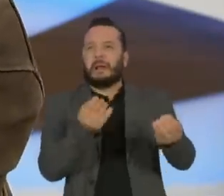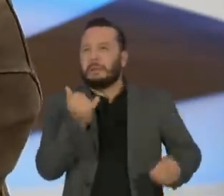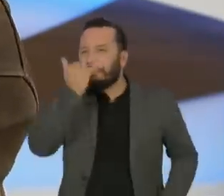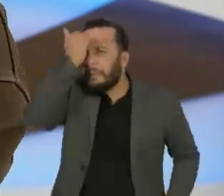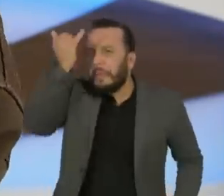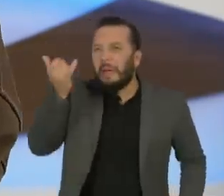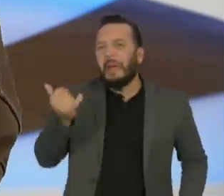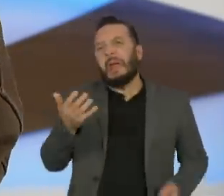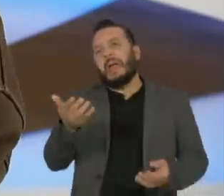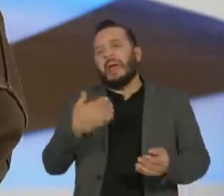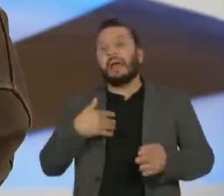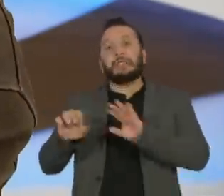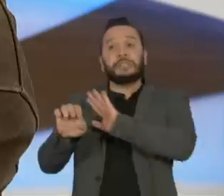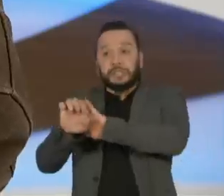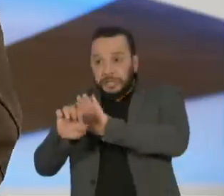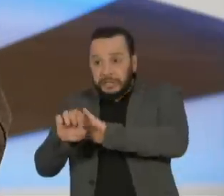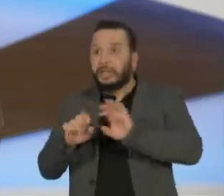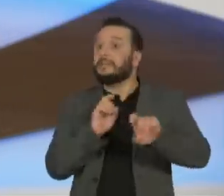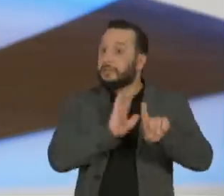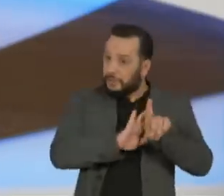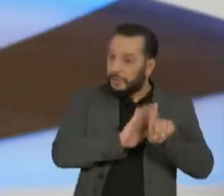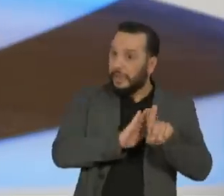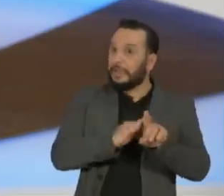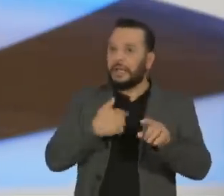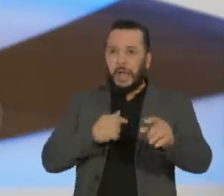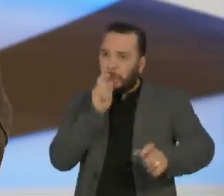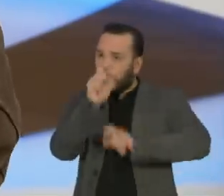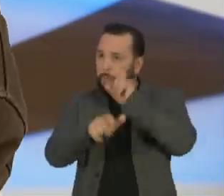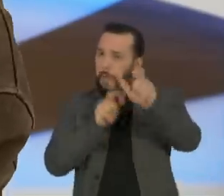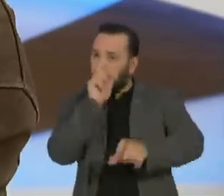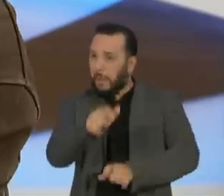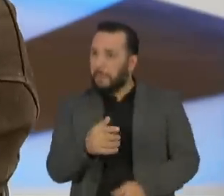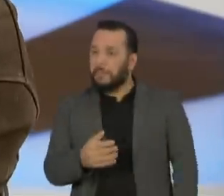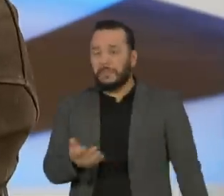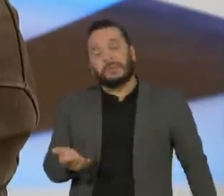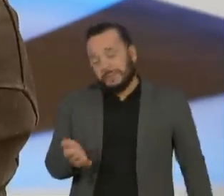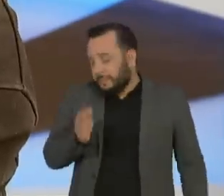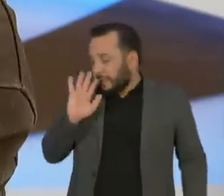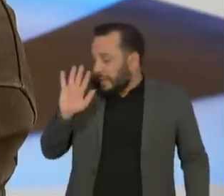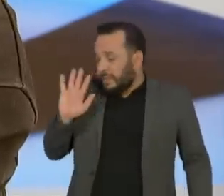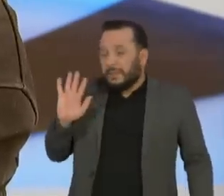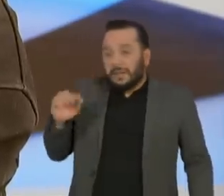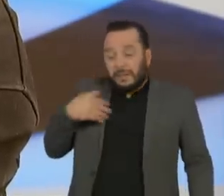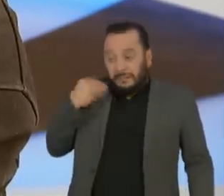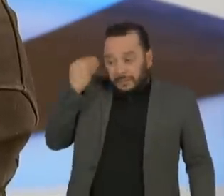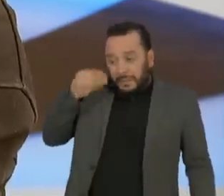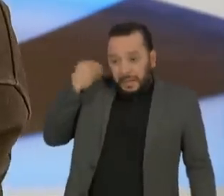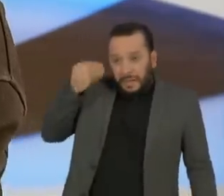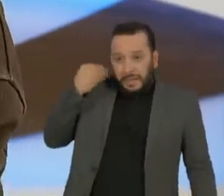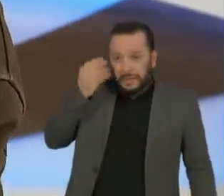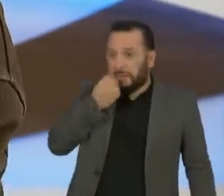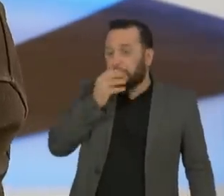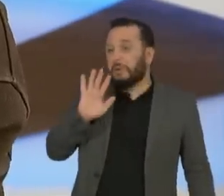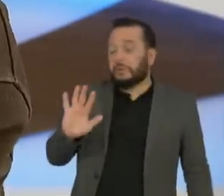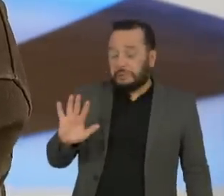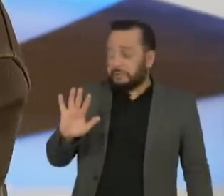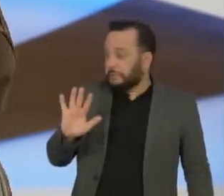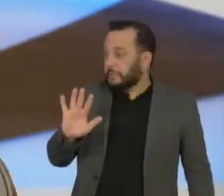etc. e tal. Então, assim, isso, para mim, é uma experiência muito vívida e rica, no sentido de perceber que, justamente,